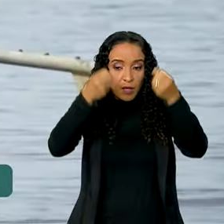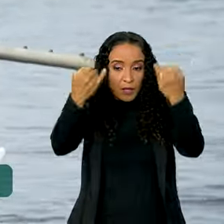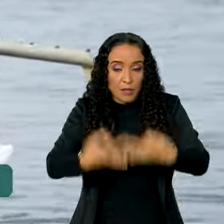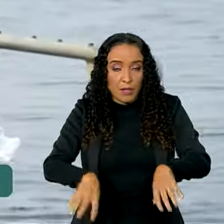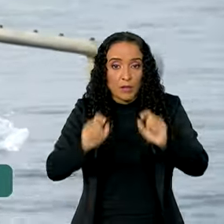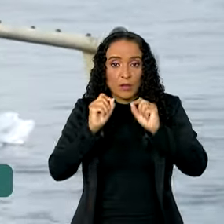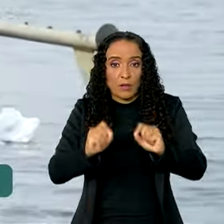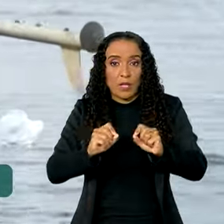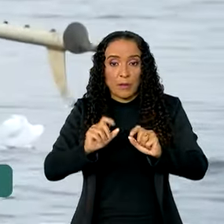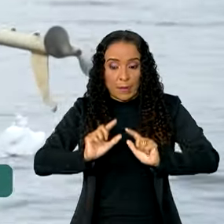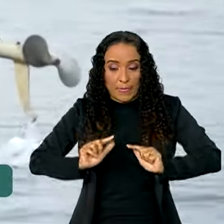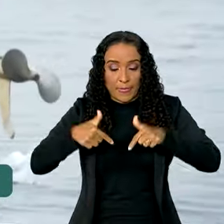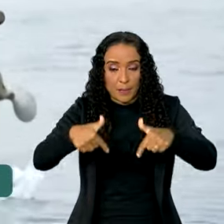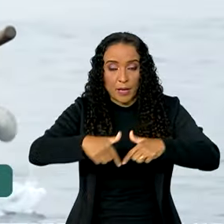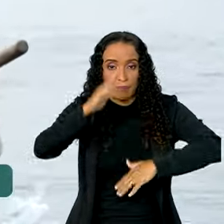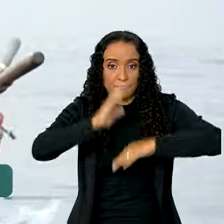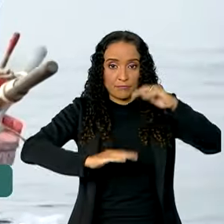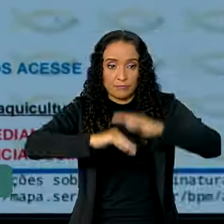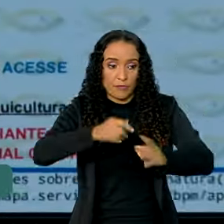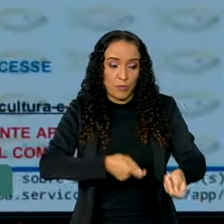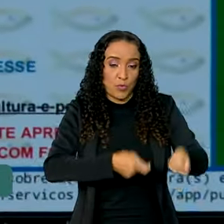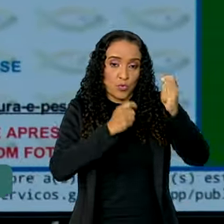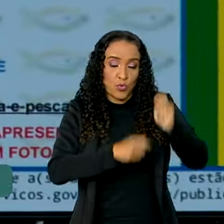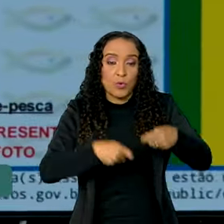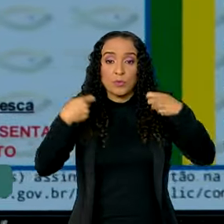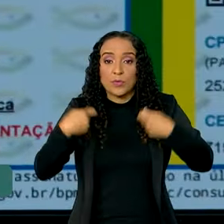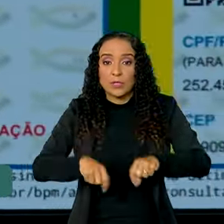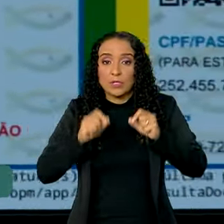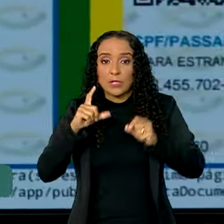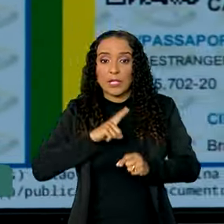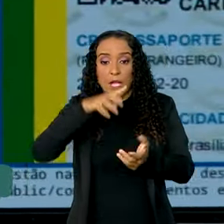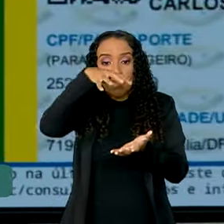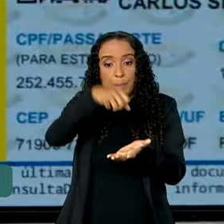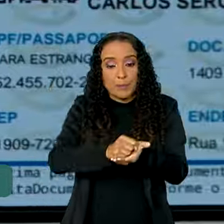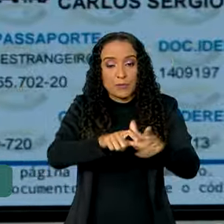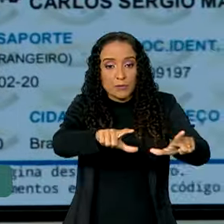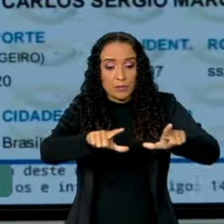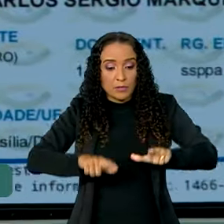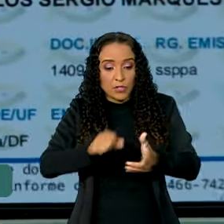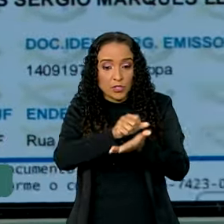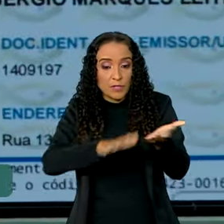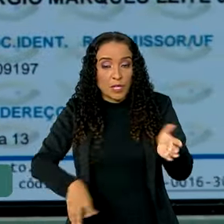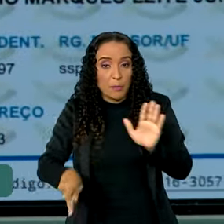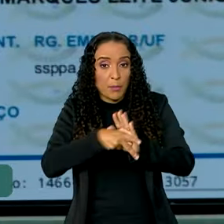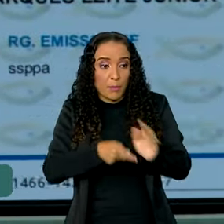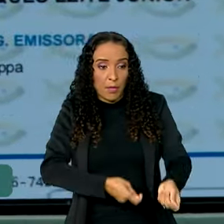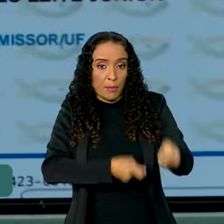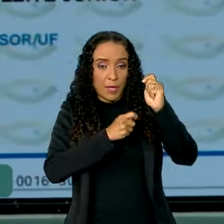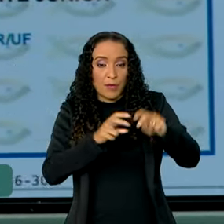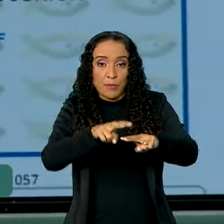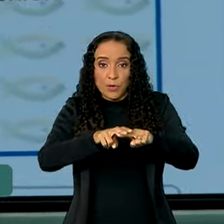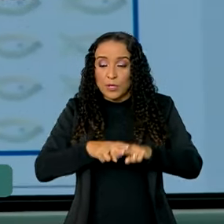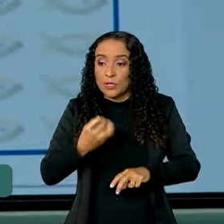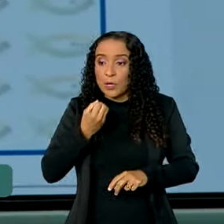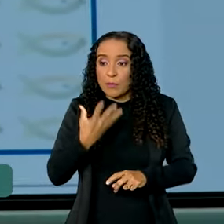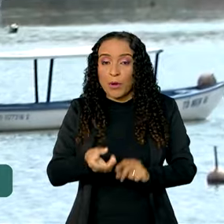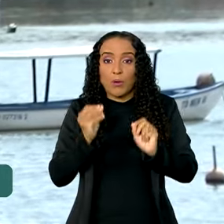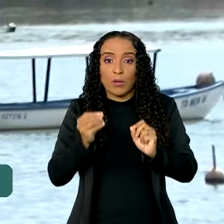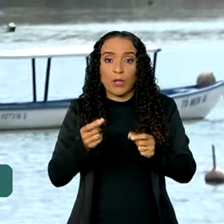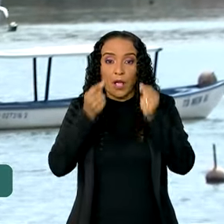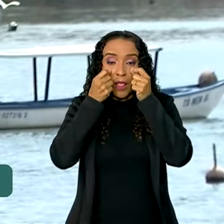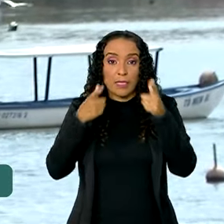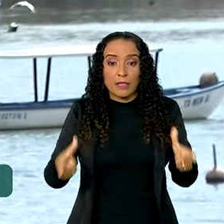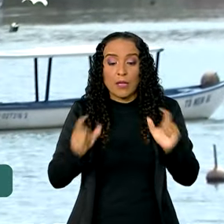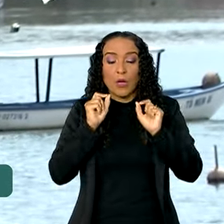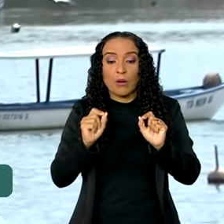que para exercer o ofício de pescador é preciso ter registro de atividade pesqueira. Por isso é bom ficar atento